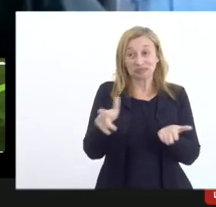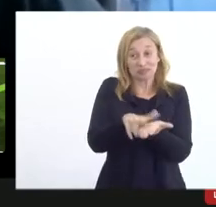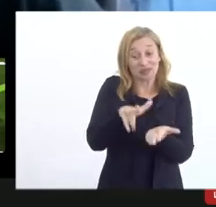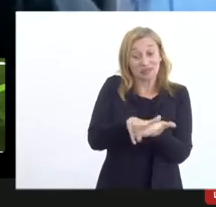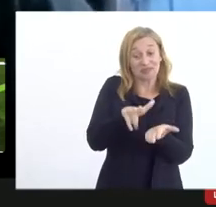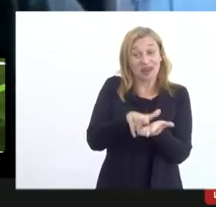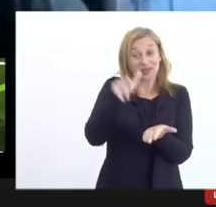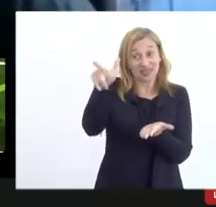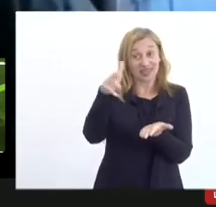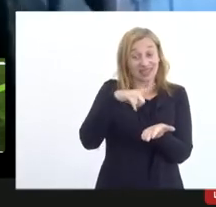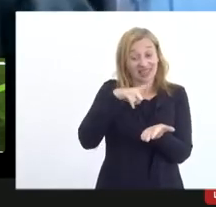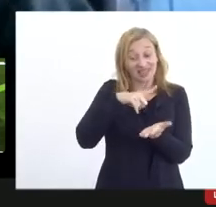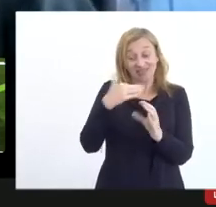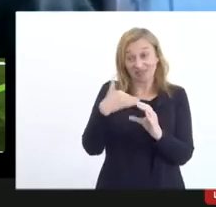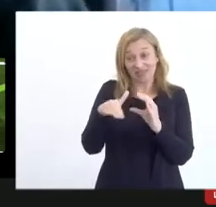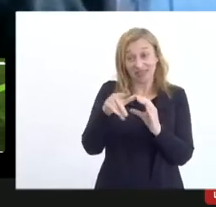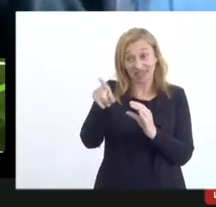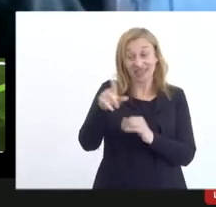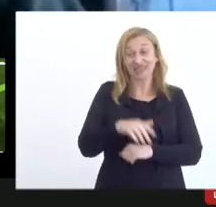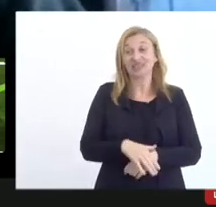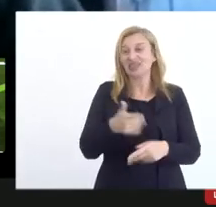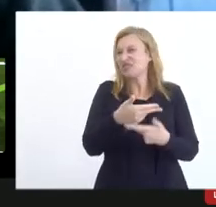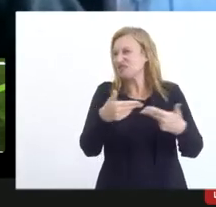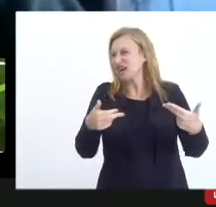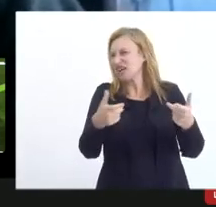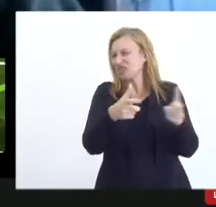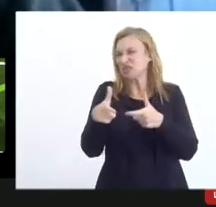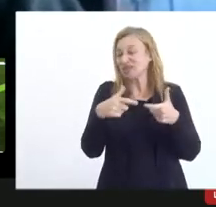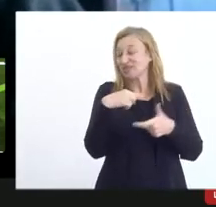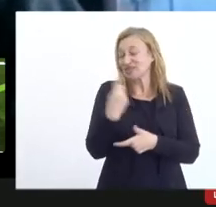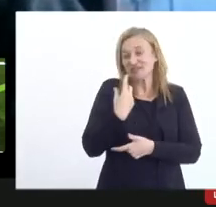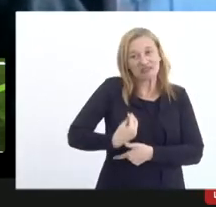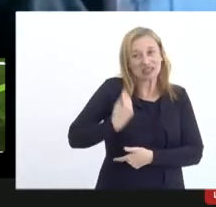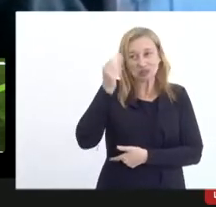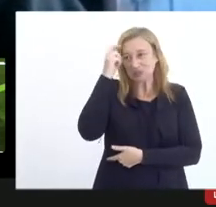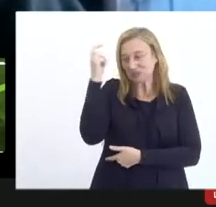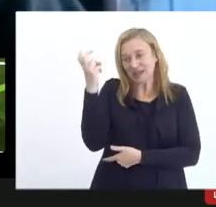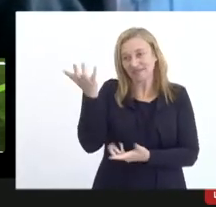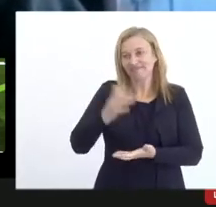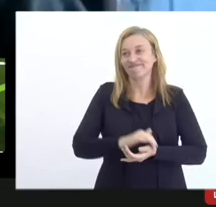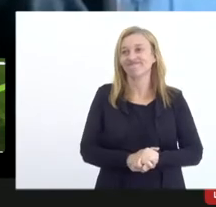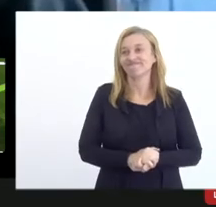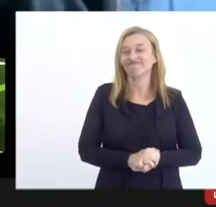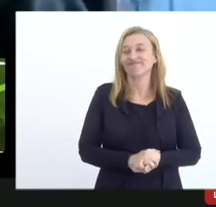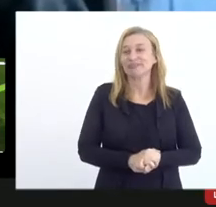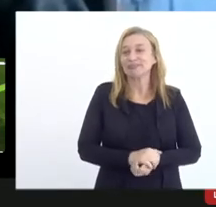vocês têm jogado aqui em tantos campos da nossa vida cultural e